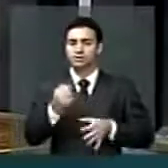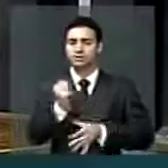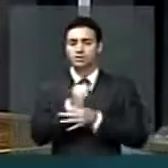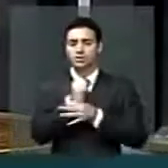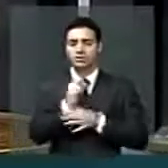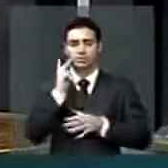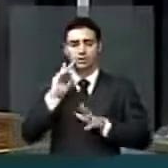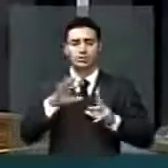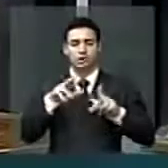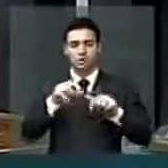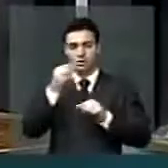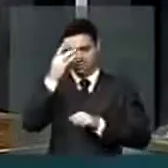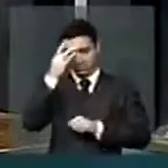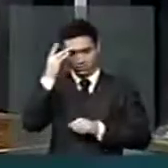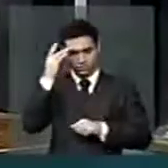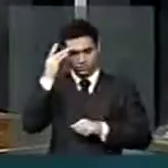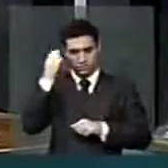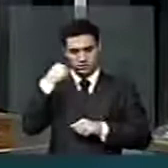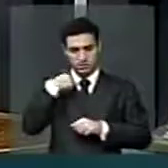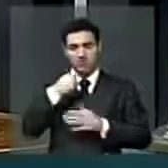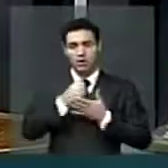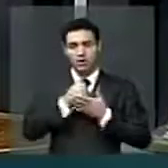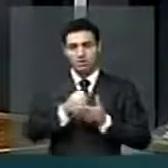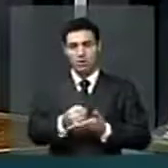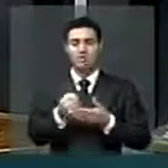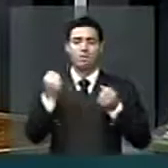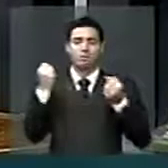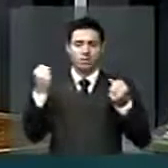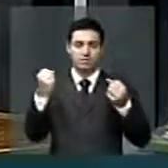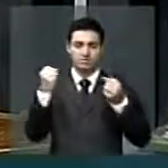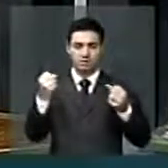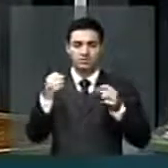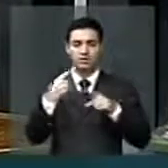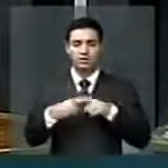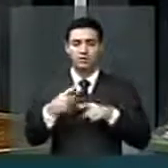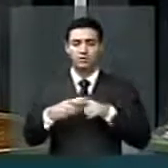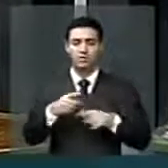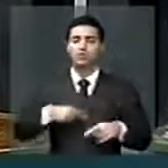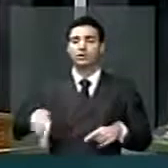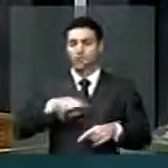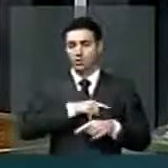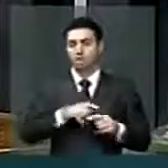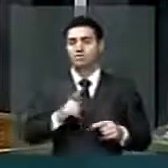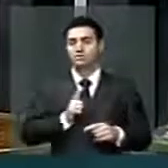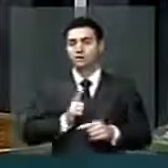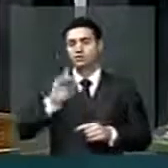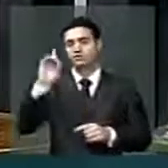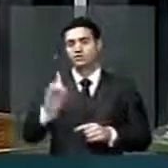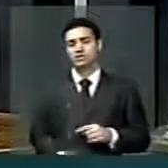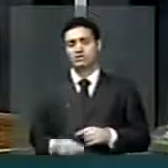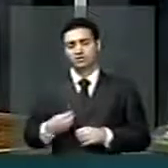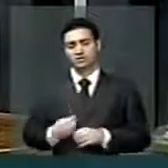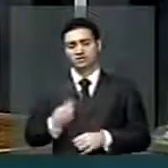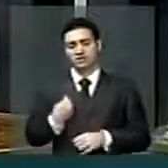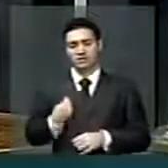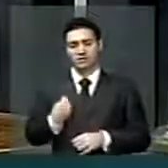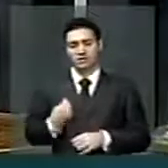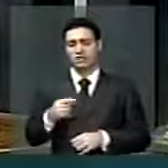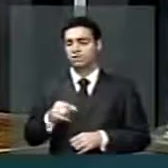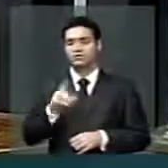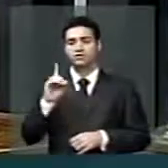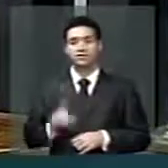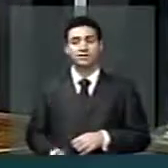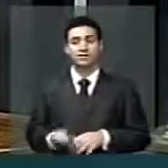todas as pessoas. Eu apoio essa manifestação porque todos nós temos direito à vida. E esse direito,